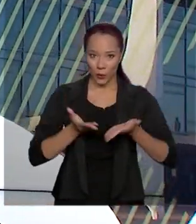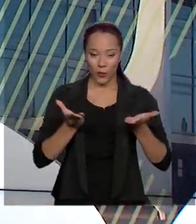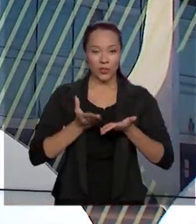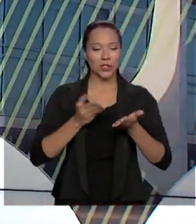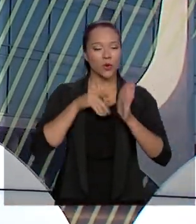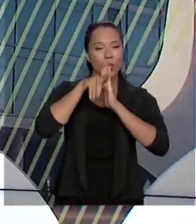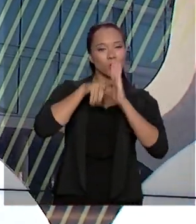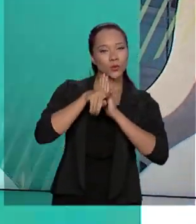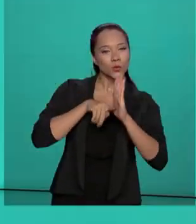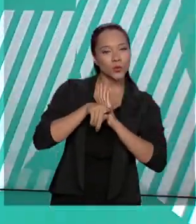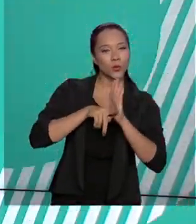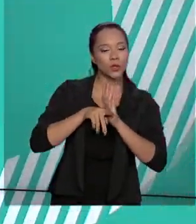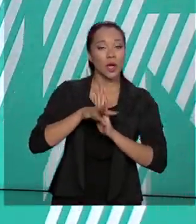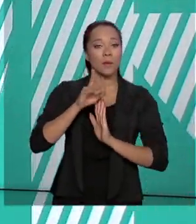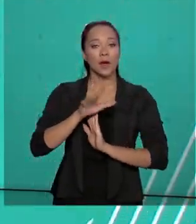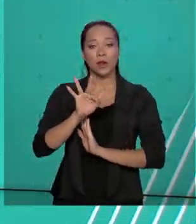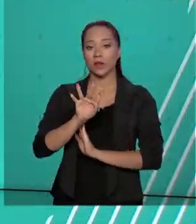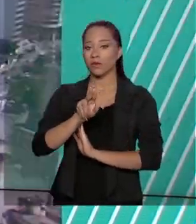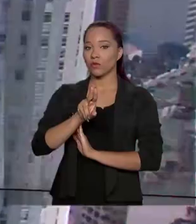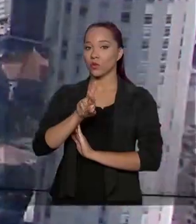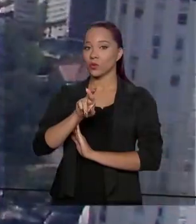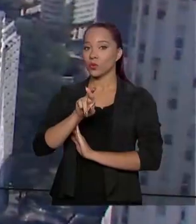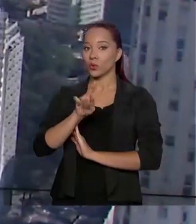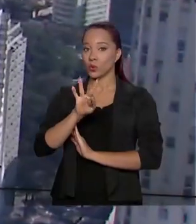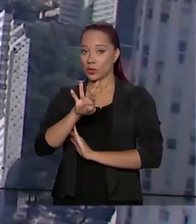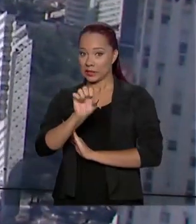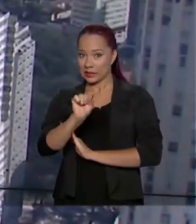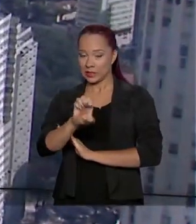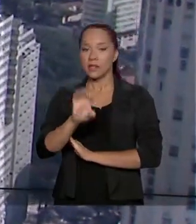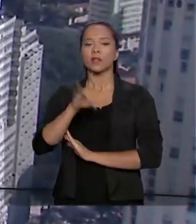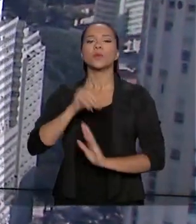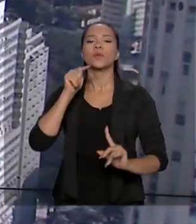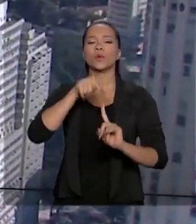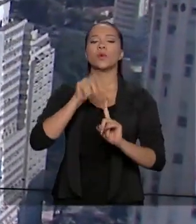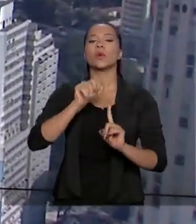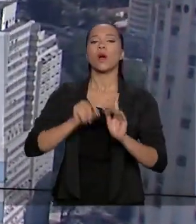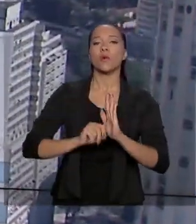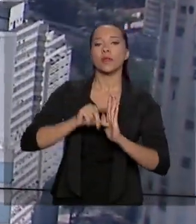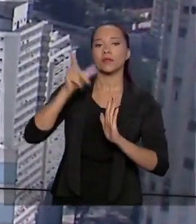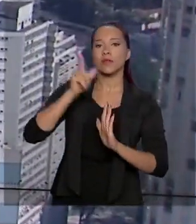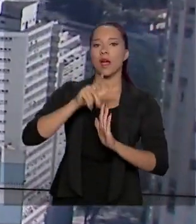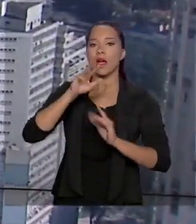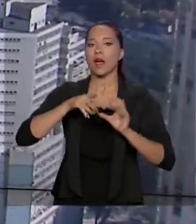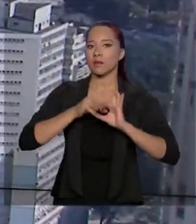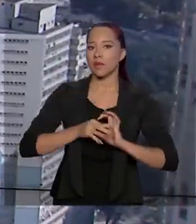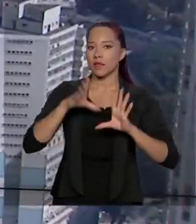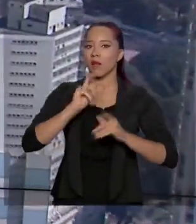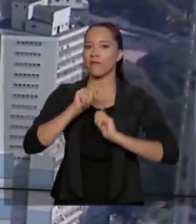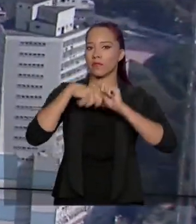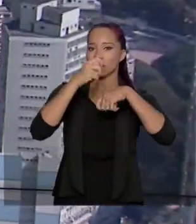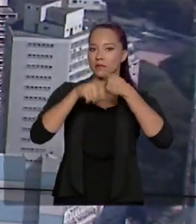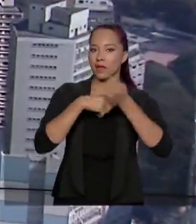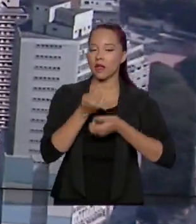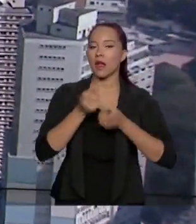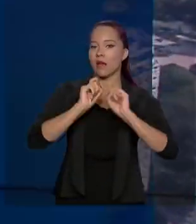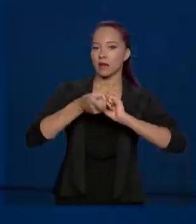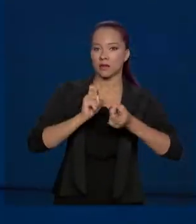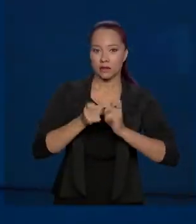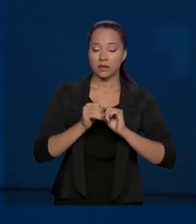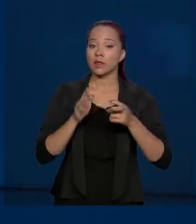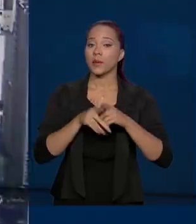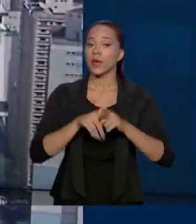a consulta pública para o Futurice. O programa tem o objetivo de aumentar a autonomia financeira, administrativa e de